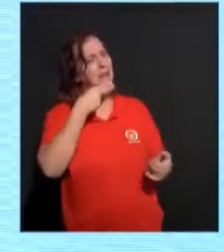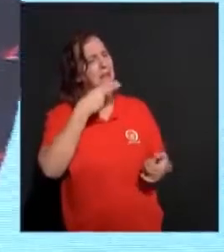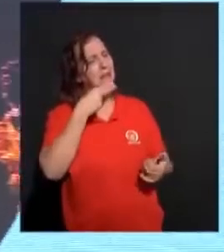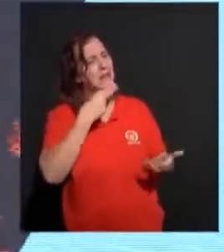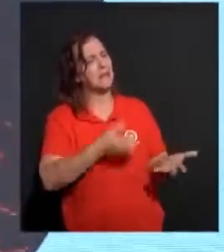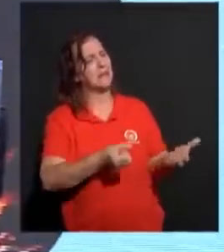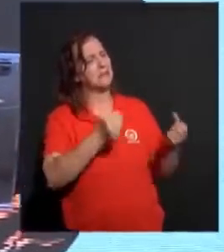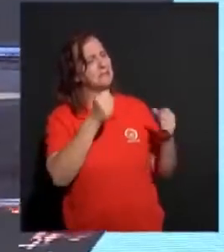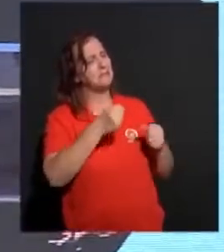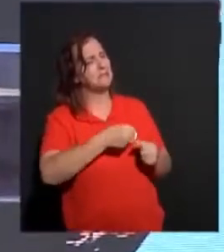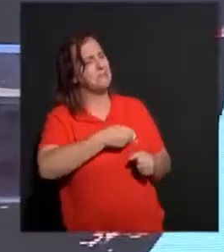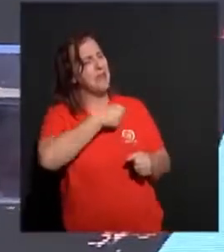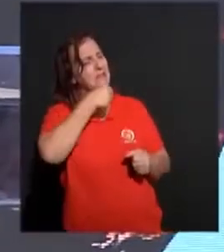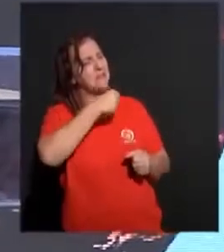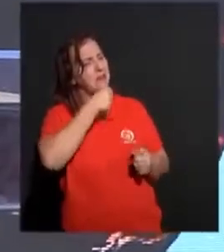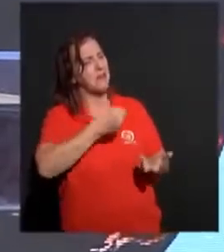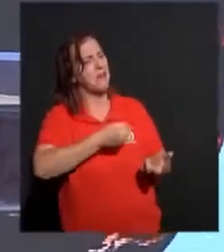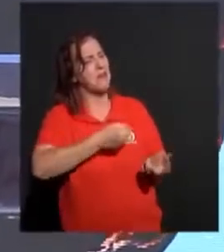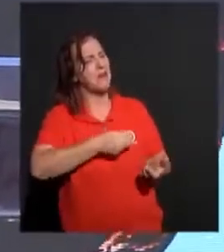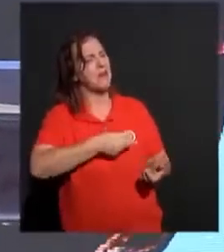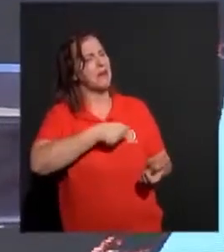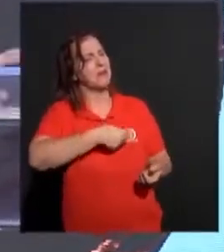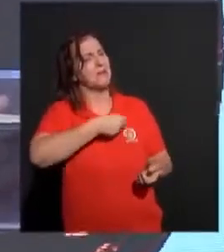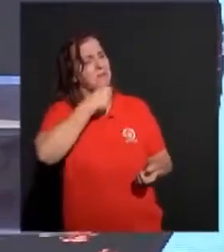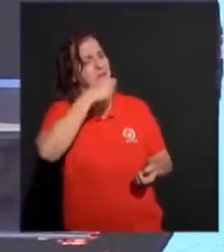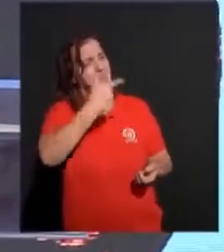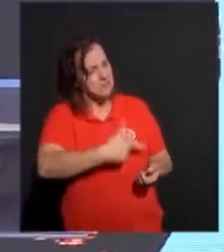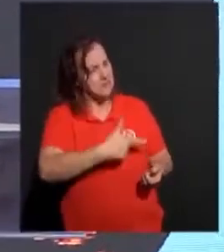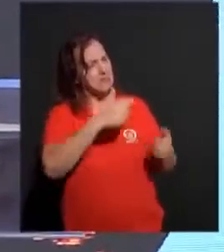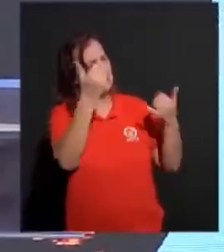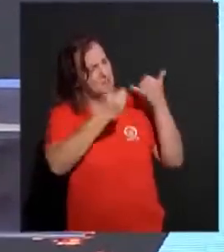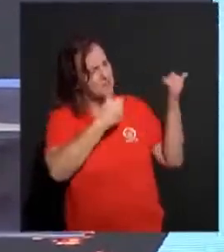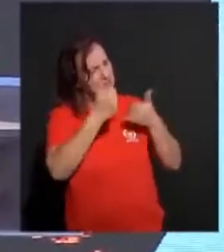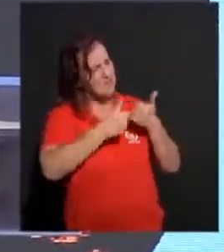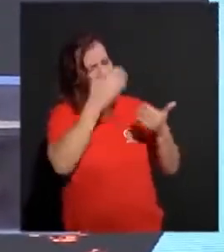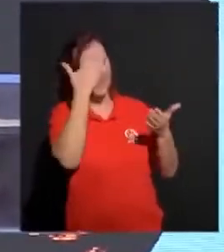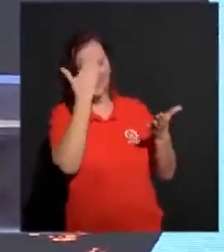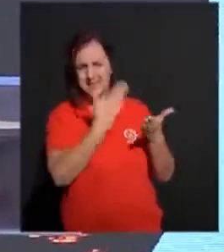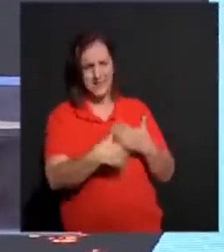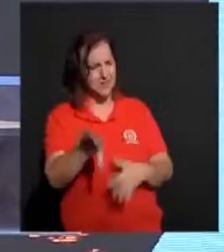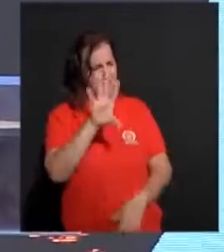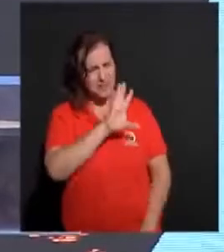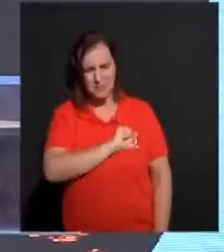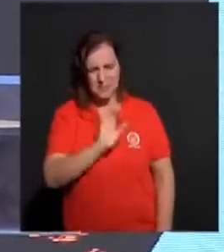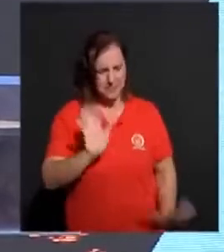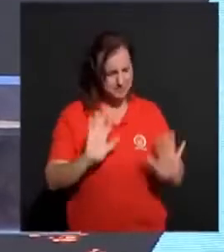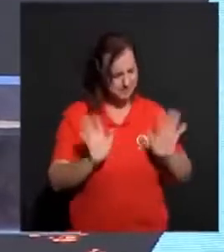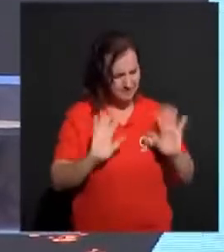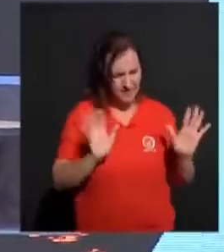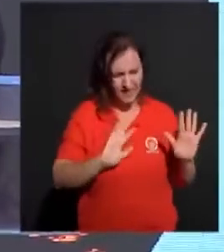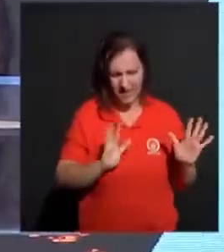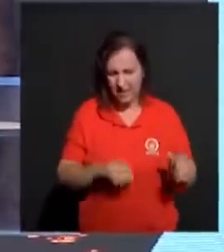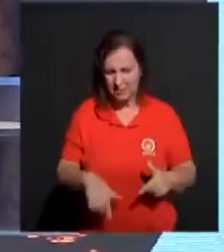outra coisa. São tantas coisas que eu ouvi. Eu já não consigo mais crer no amor. Tantas decepções.